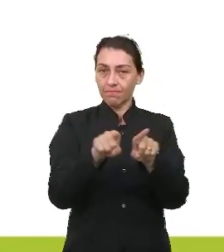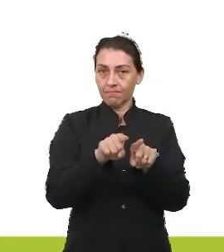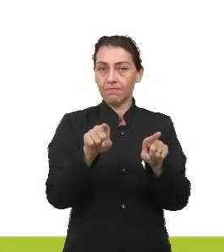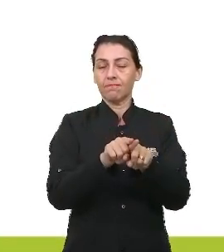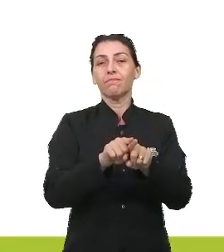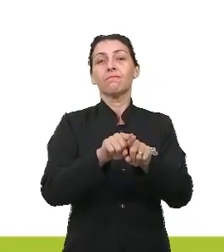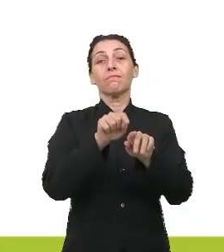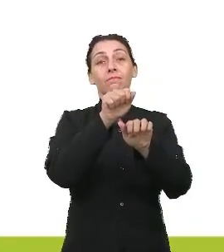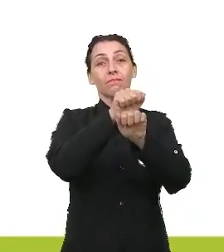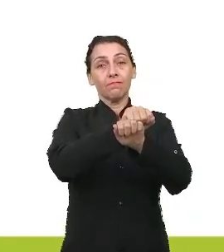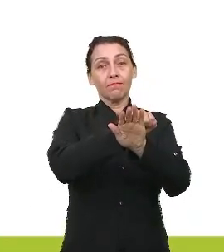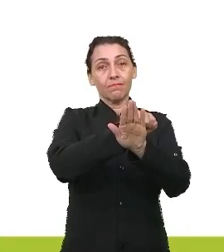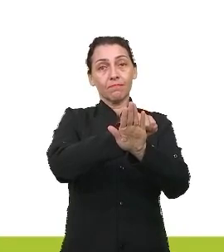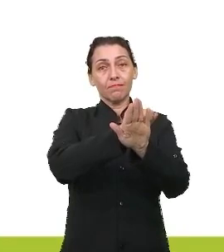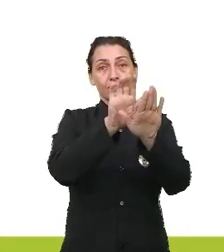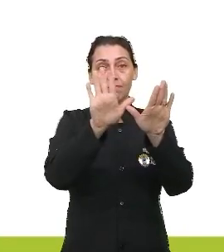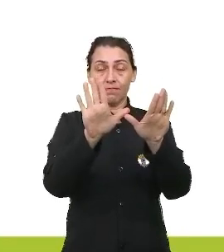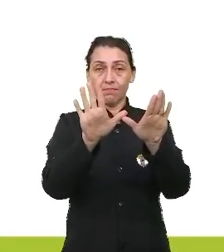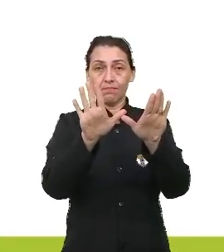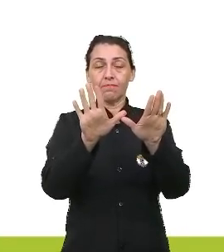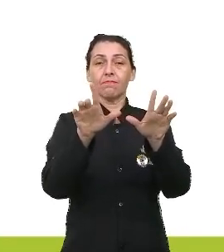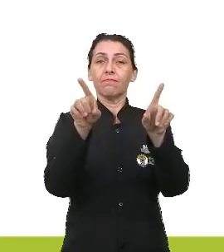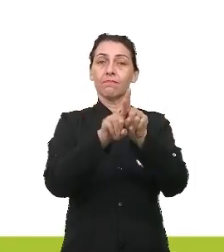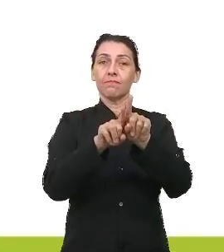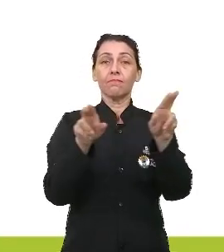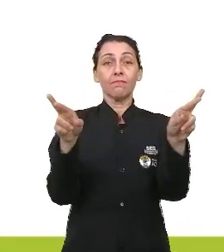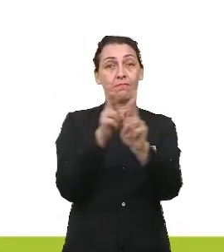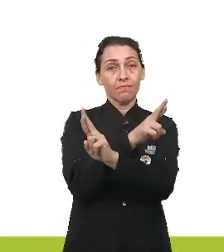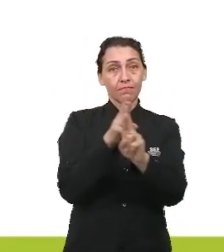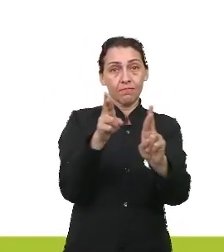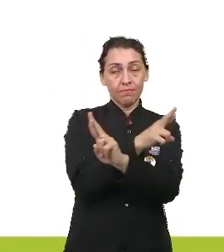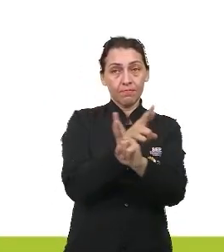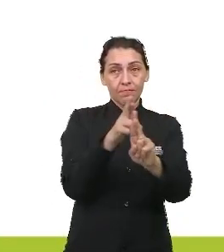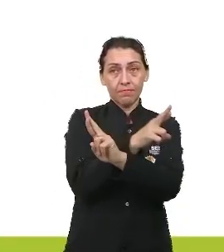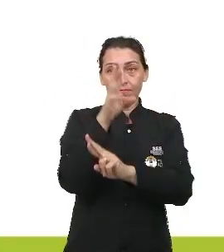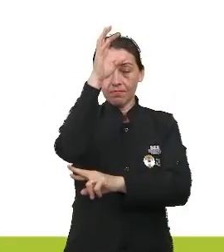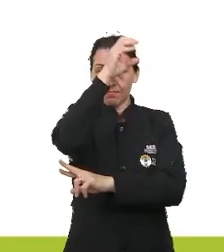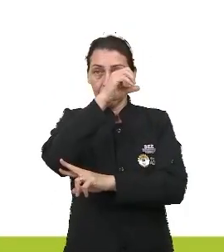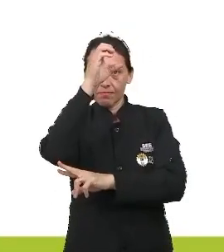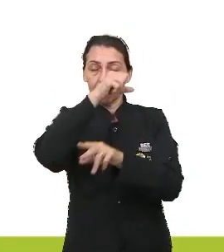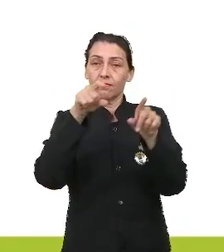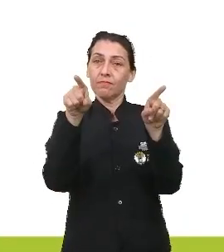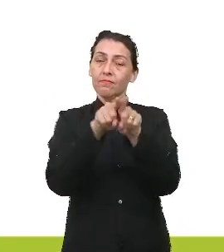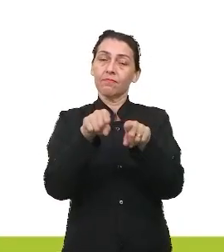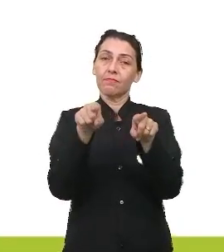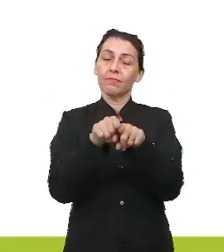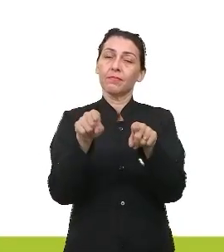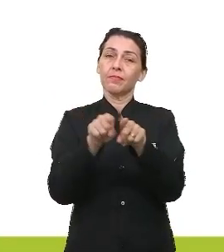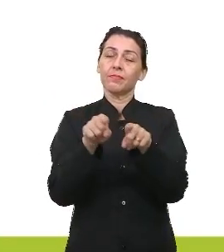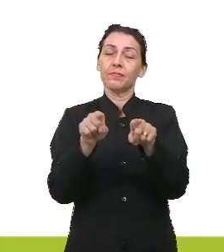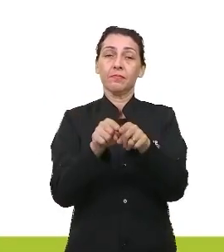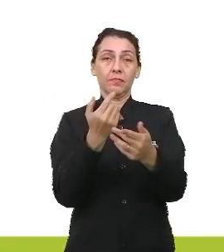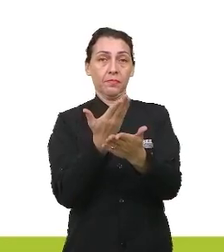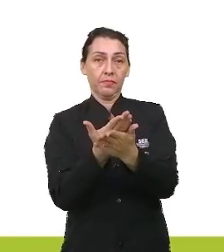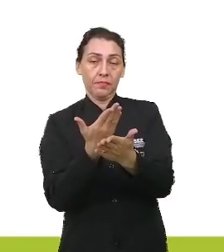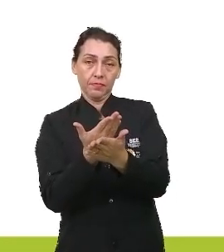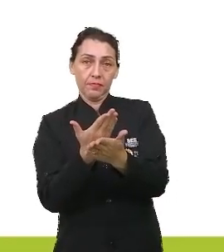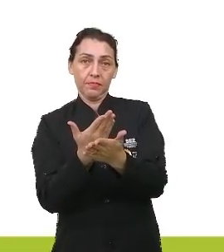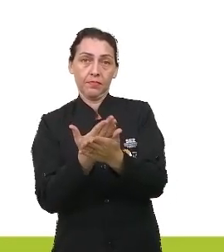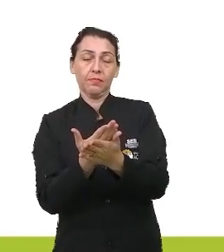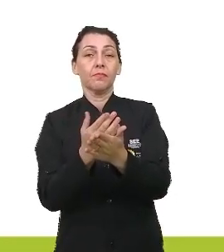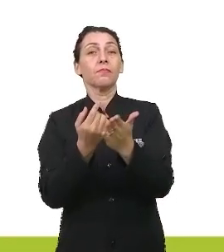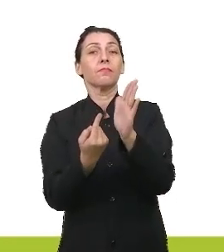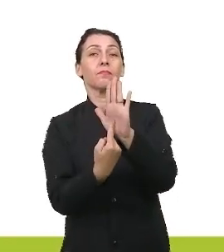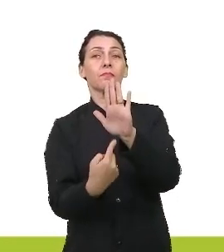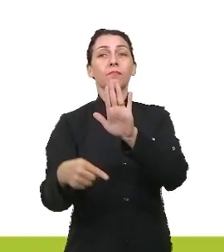linguagem que a gente acaba ali relacionando ou aprendendo também, quando a gente estuda ali um pouco sobre a